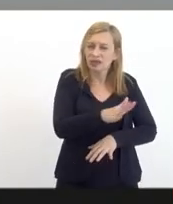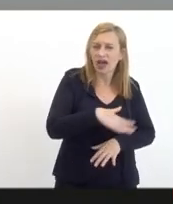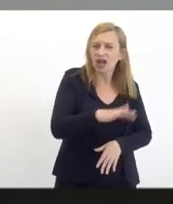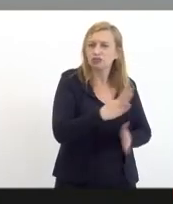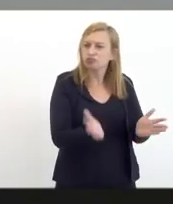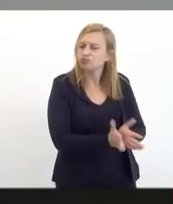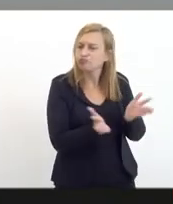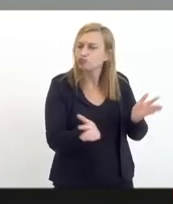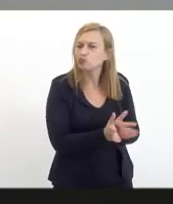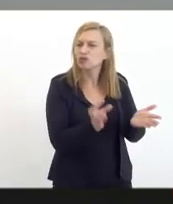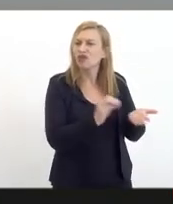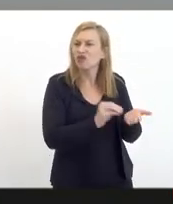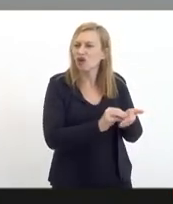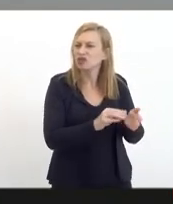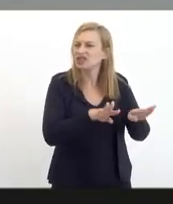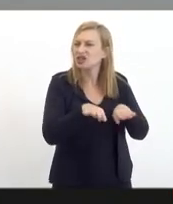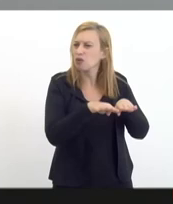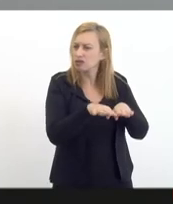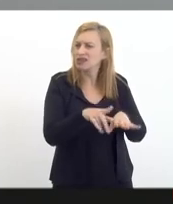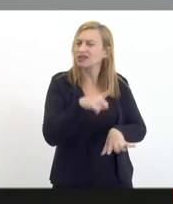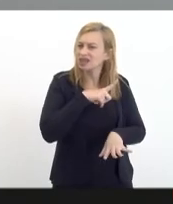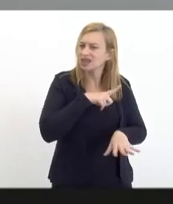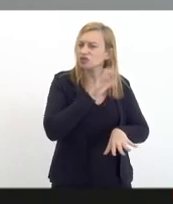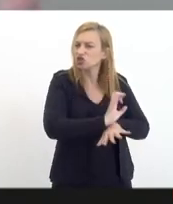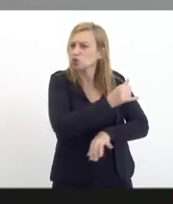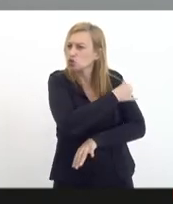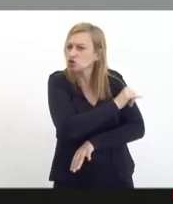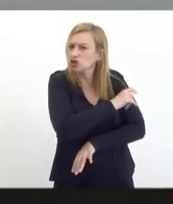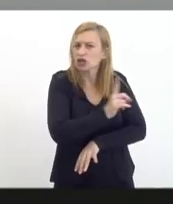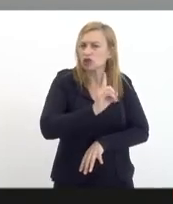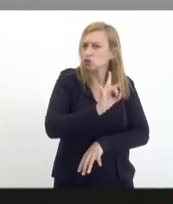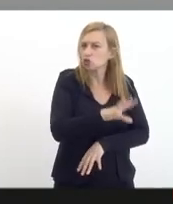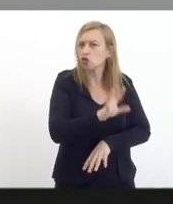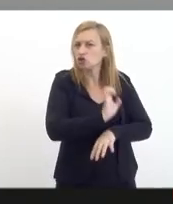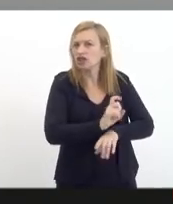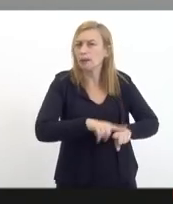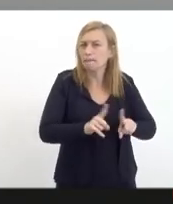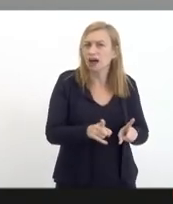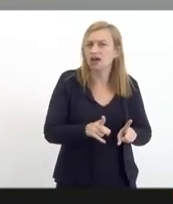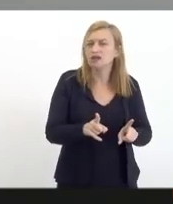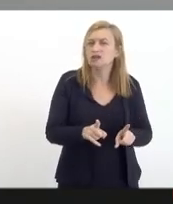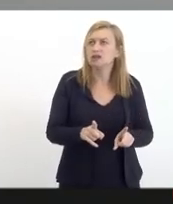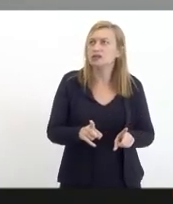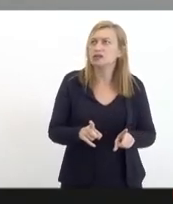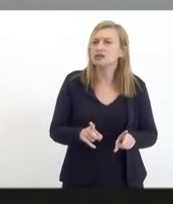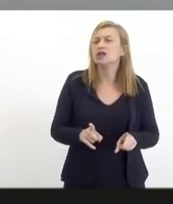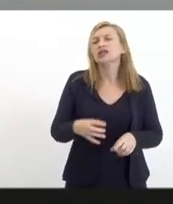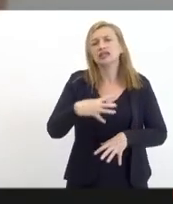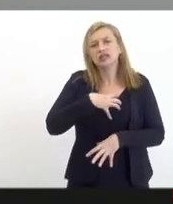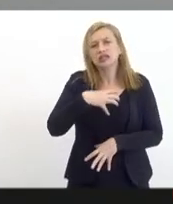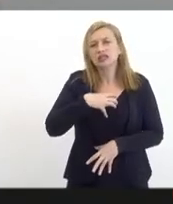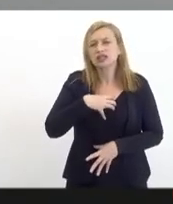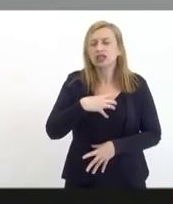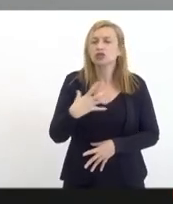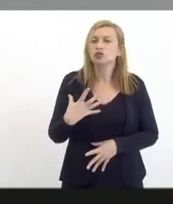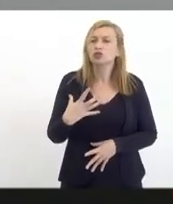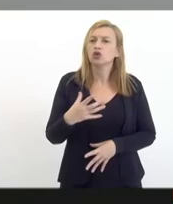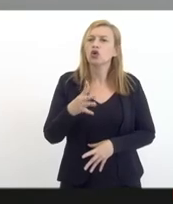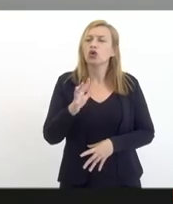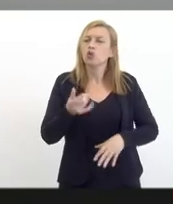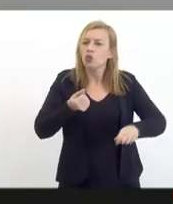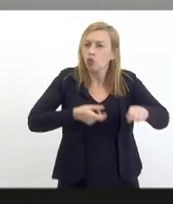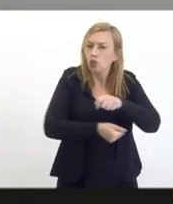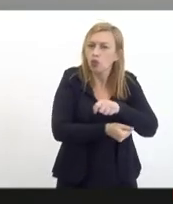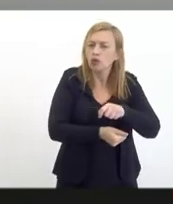de miséria de desigualdade que assola o Estado do Rio de Janeiro não só o Estado a Nascimento então nesse sentido como o fundo também